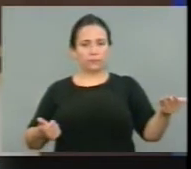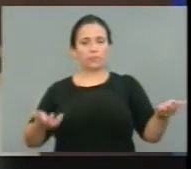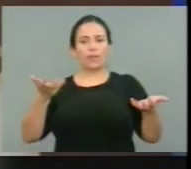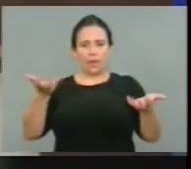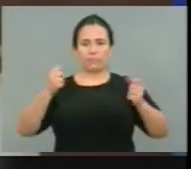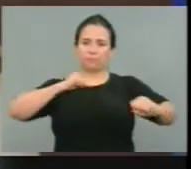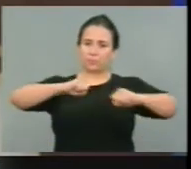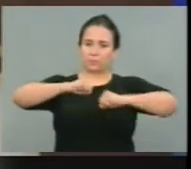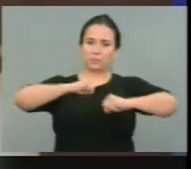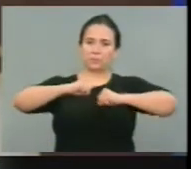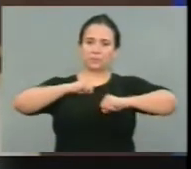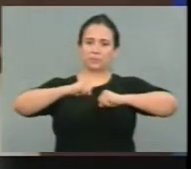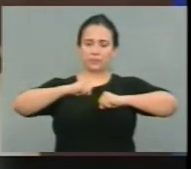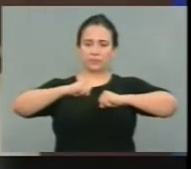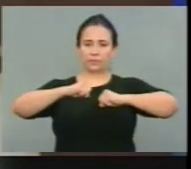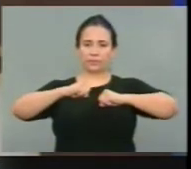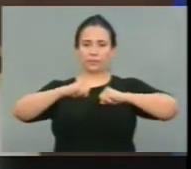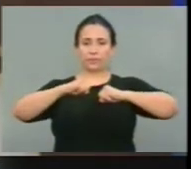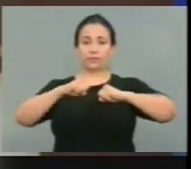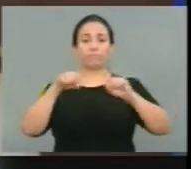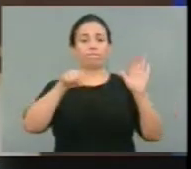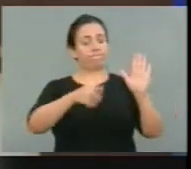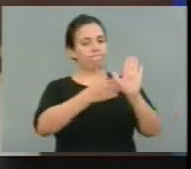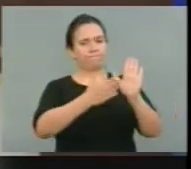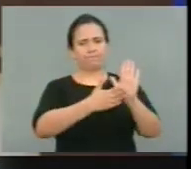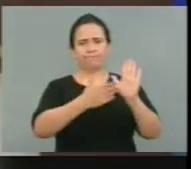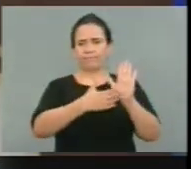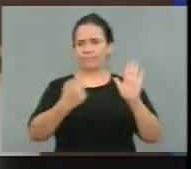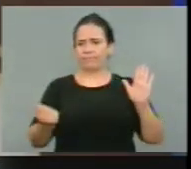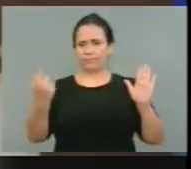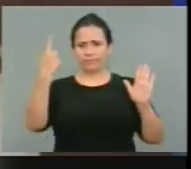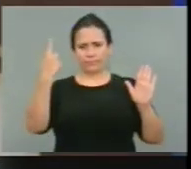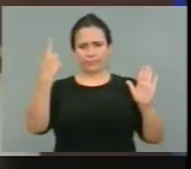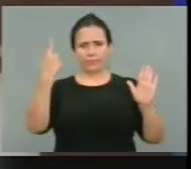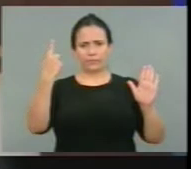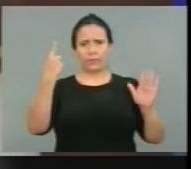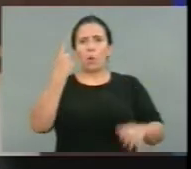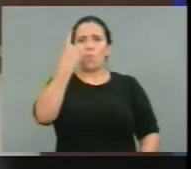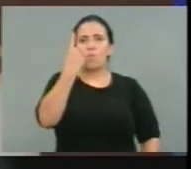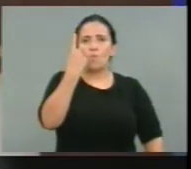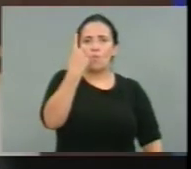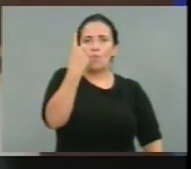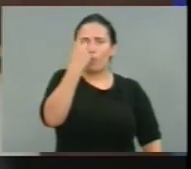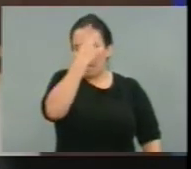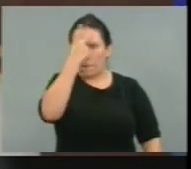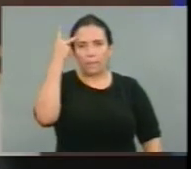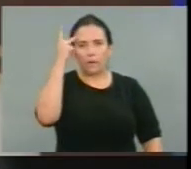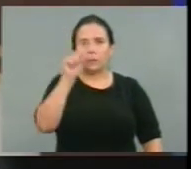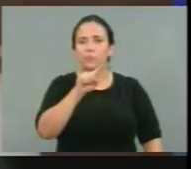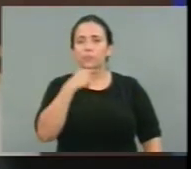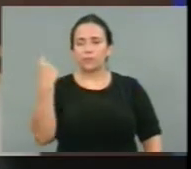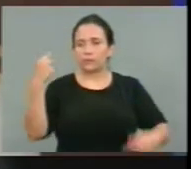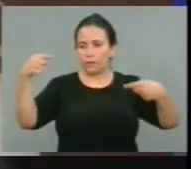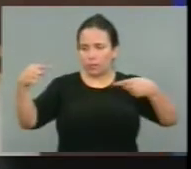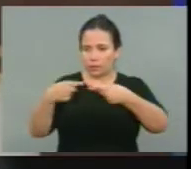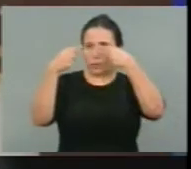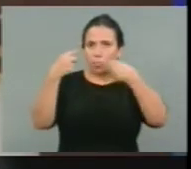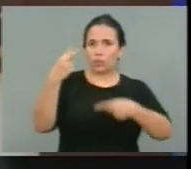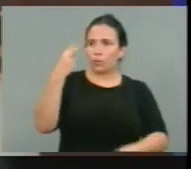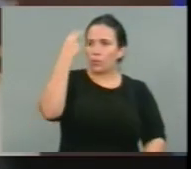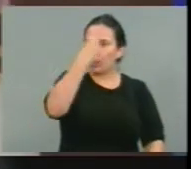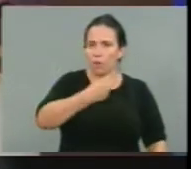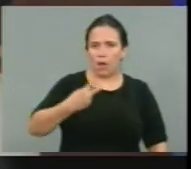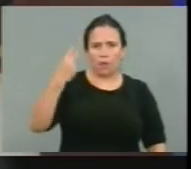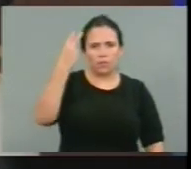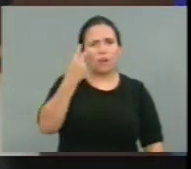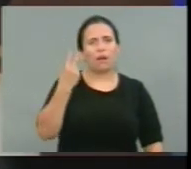recepcioná-los, isso aqui é um absurdo. Uma pessoa morta a cada duas horas com características de execução,